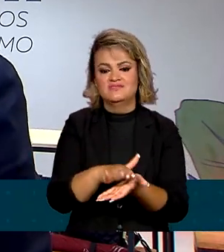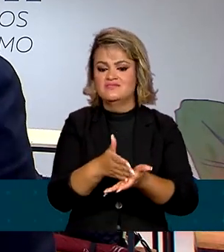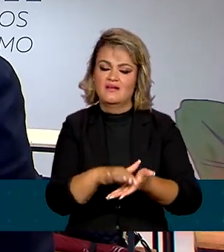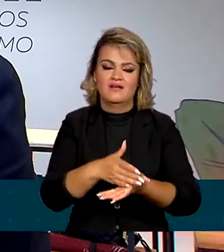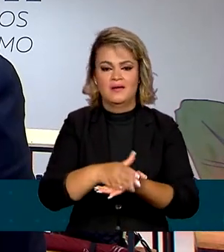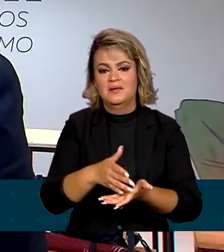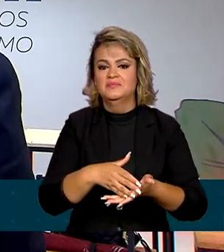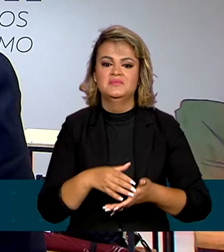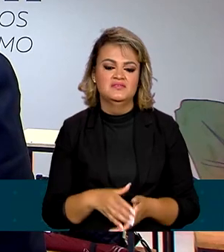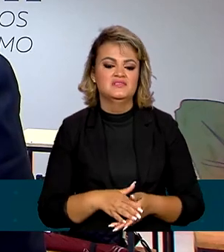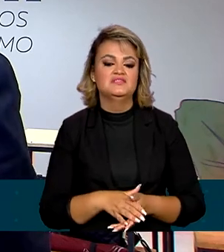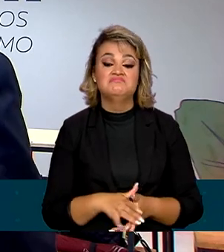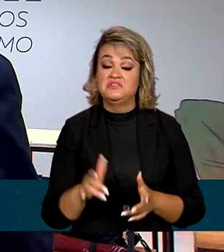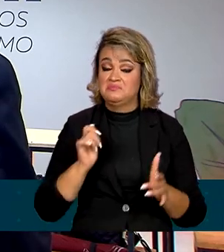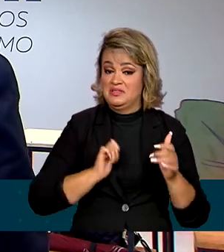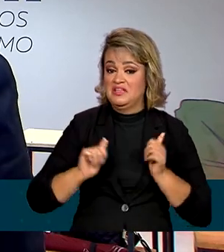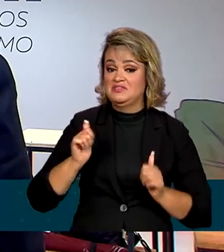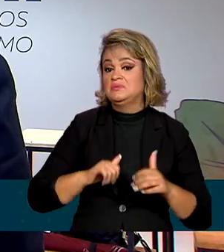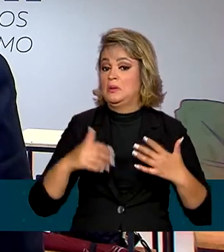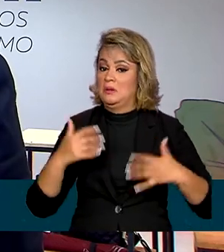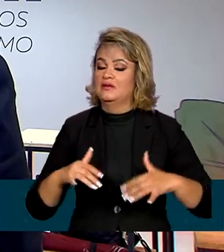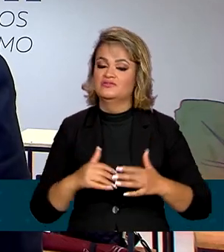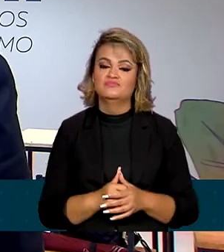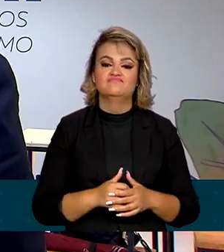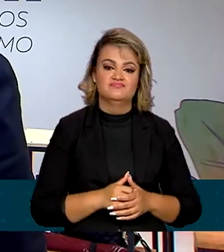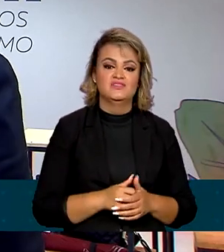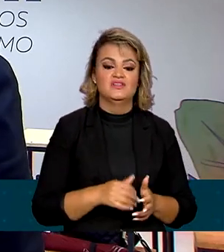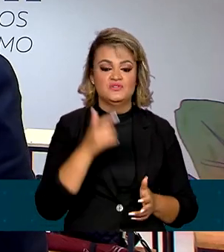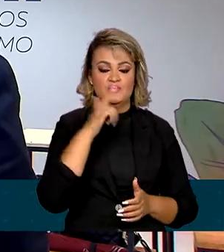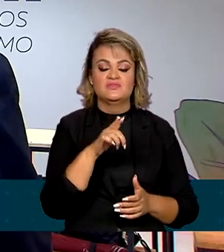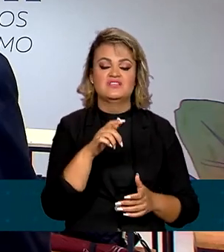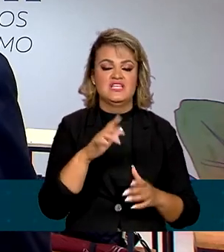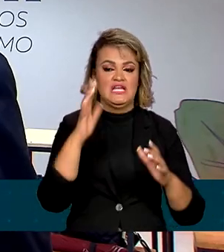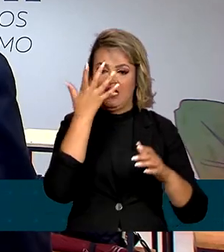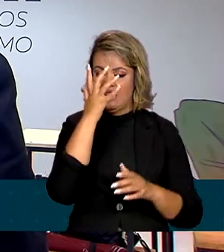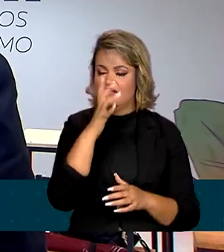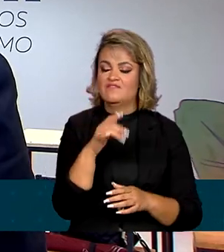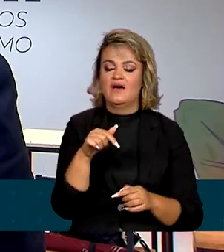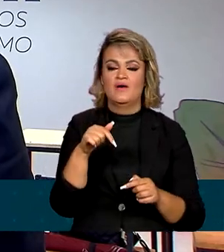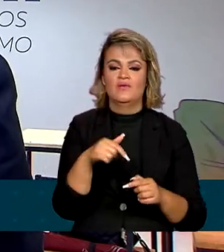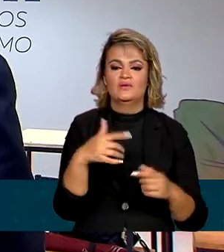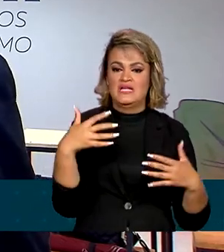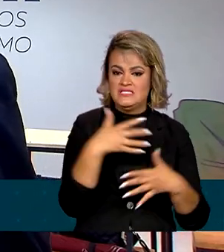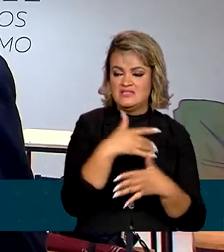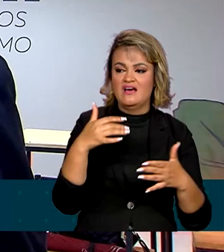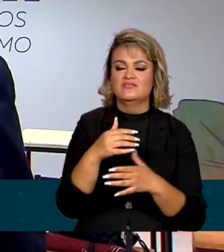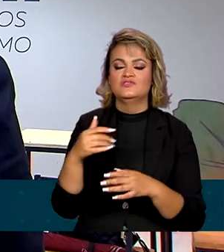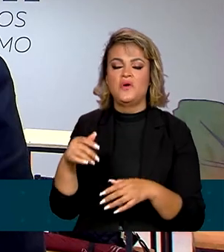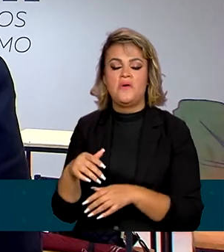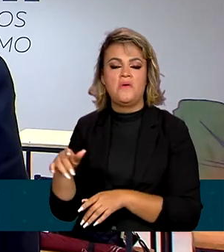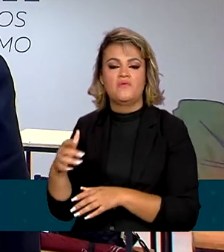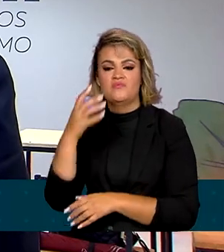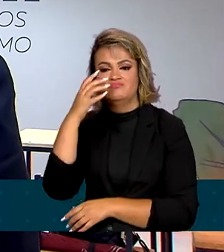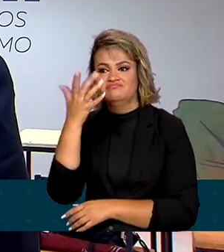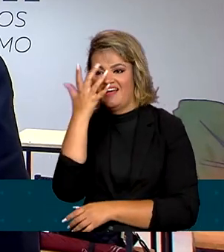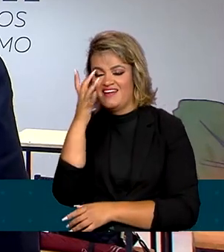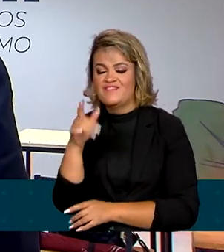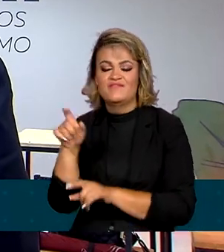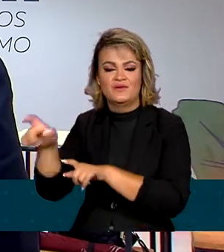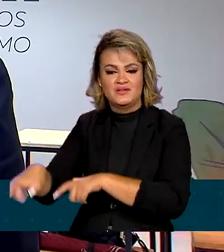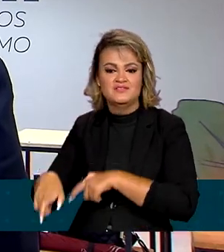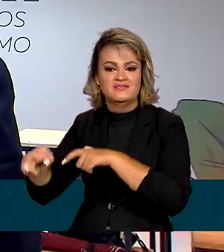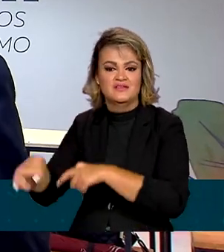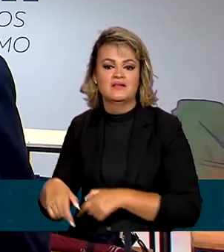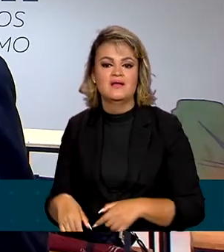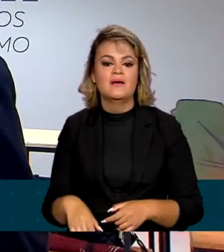na Marquês de Sapucaí. Então a expectativa é muito grande de poder ter o carnaval na capital e no interior também, realizando eventos em várias cidades, mas o Rio de